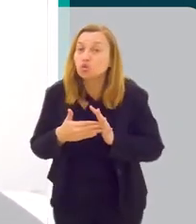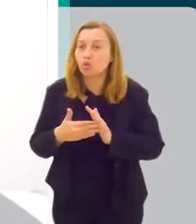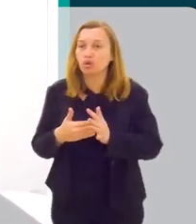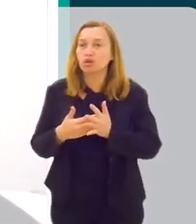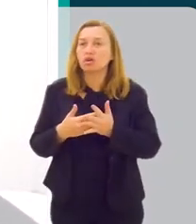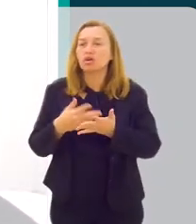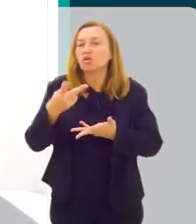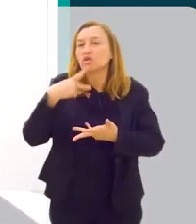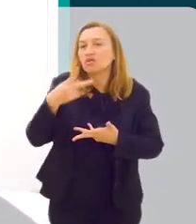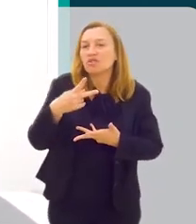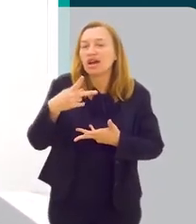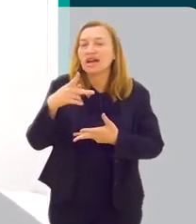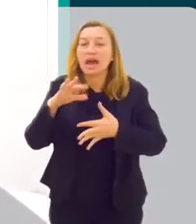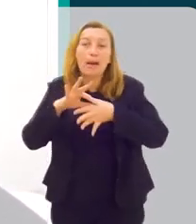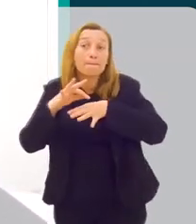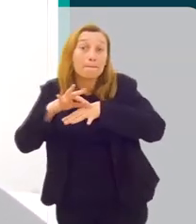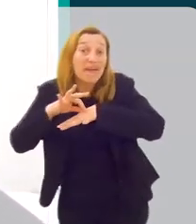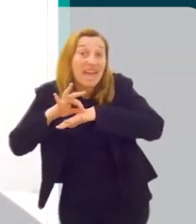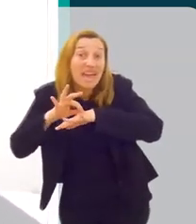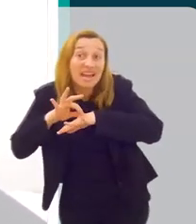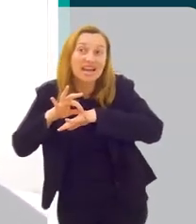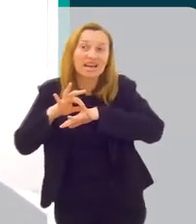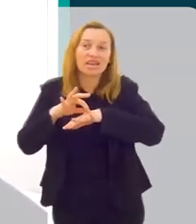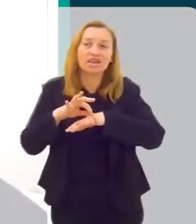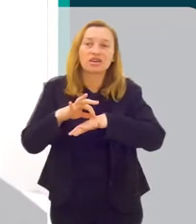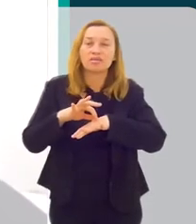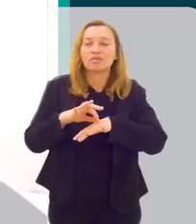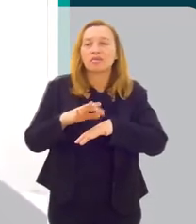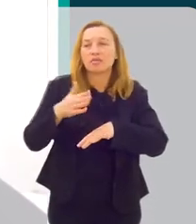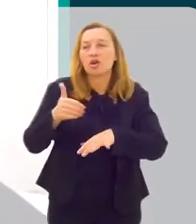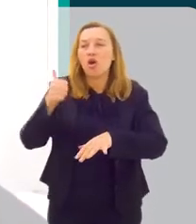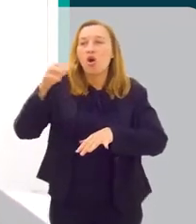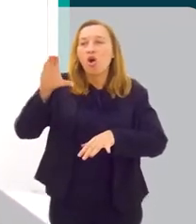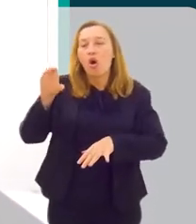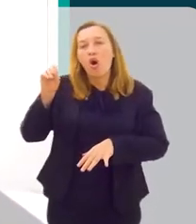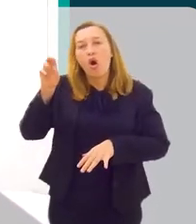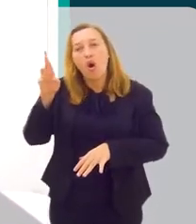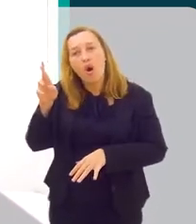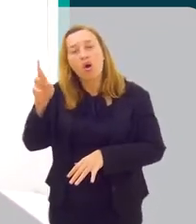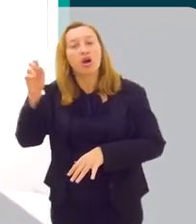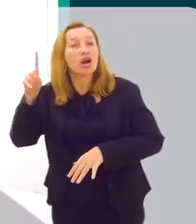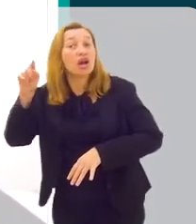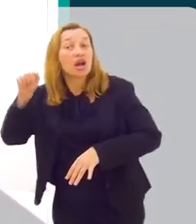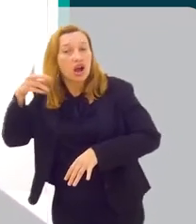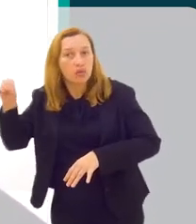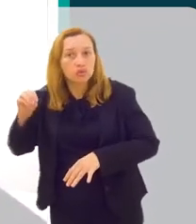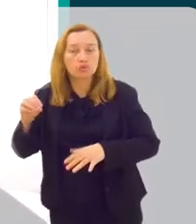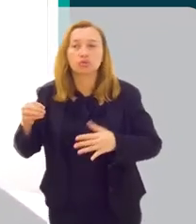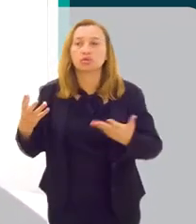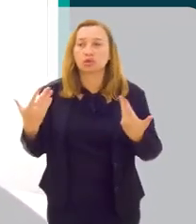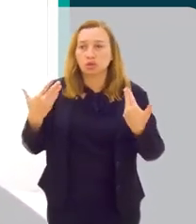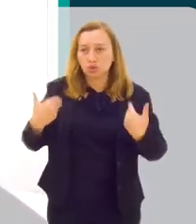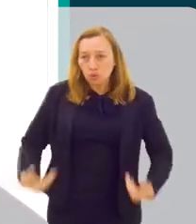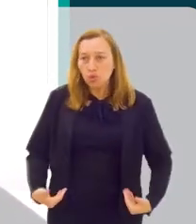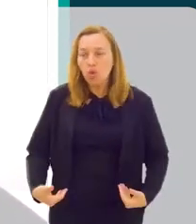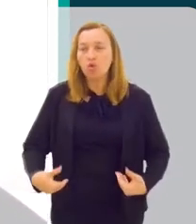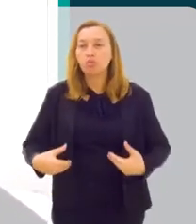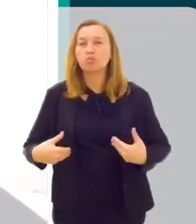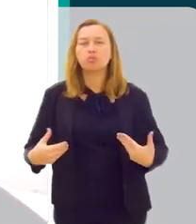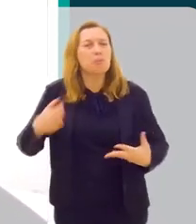todo, né? Quando a gente diz que a pele é o maior órgão do corpo, a pele, eu acho que é um dos,